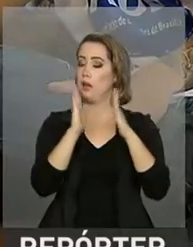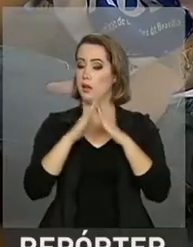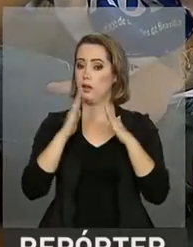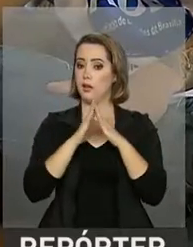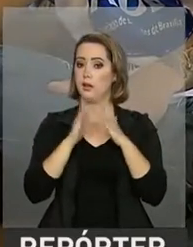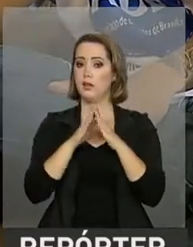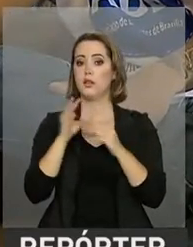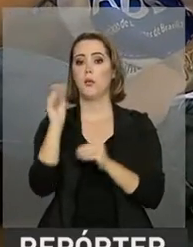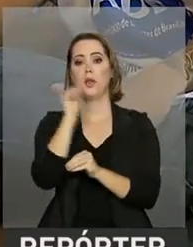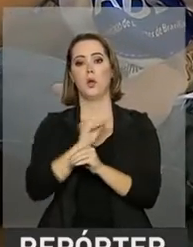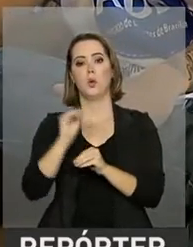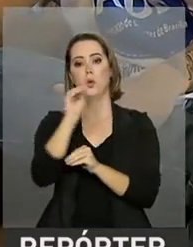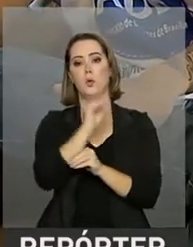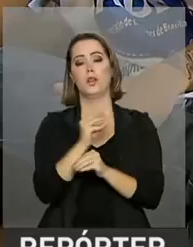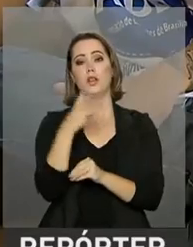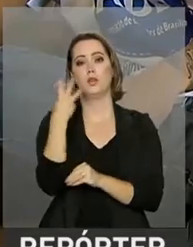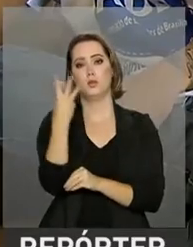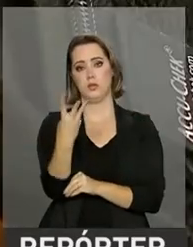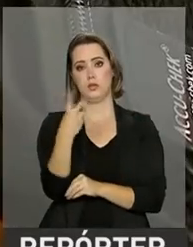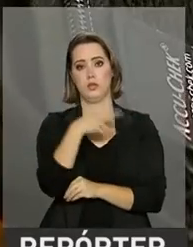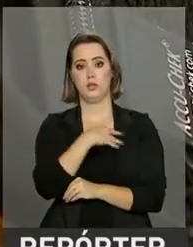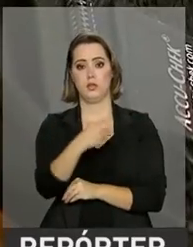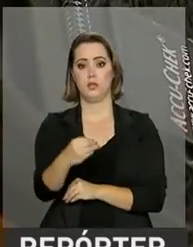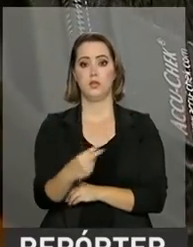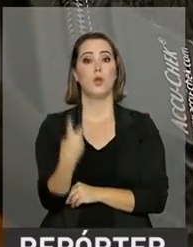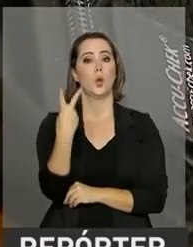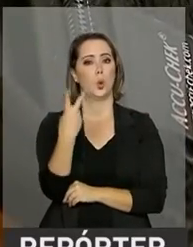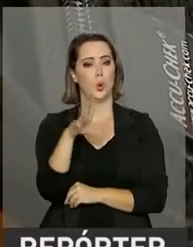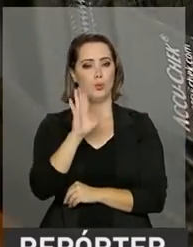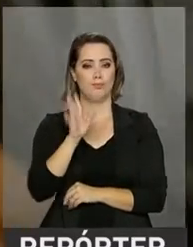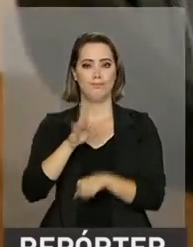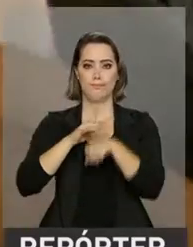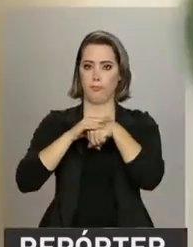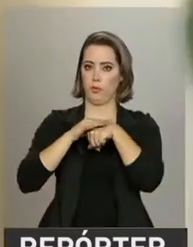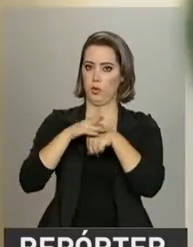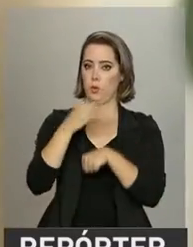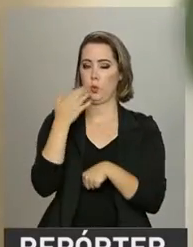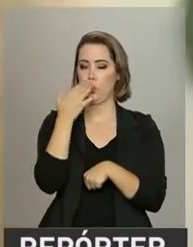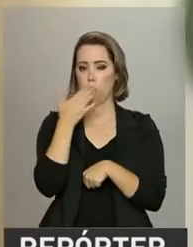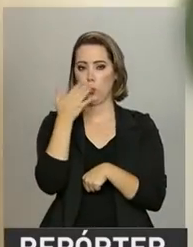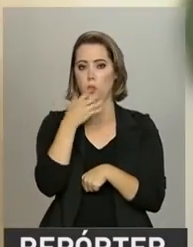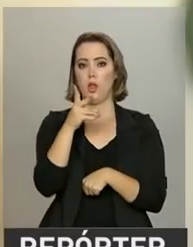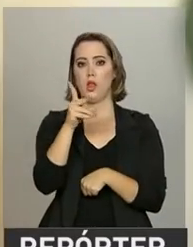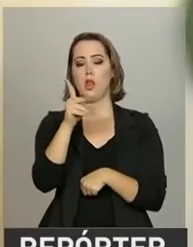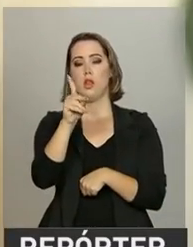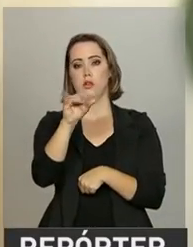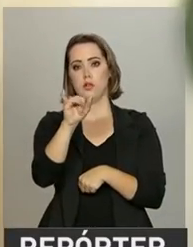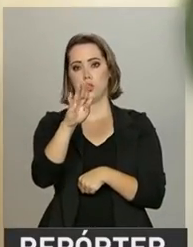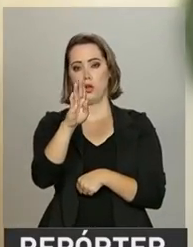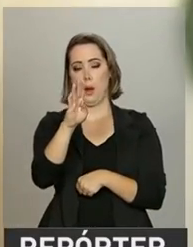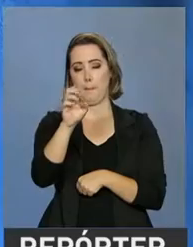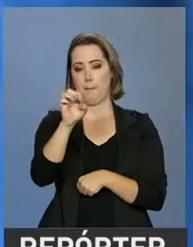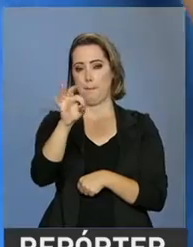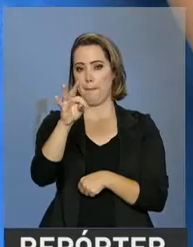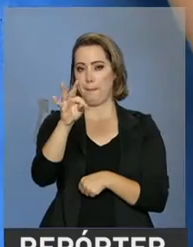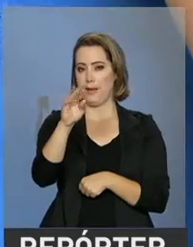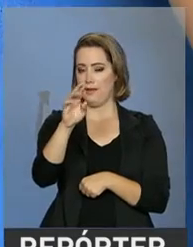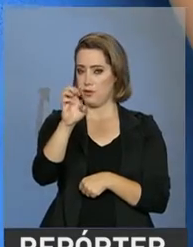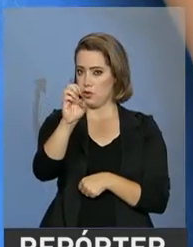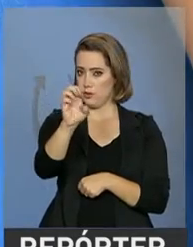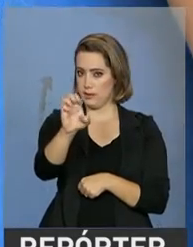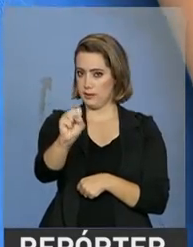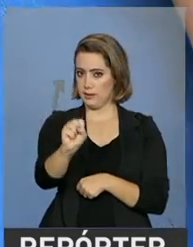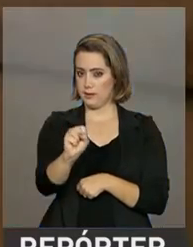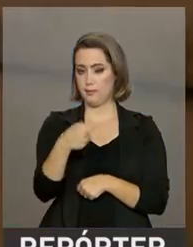ele cuida dos três filhos. Dois têm diabetes do tipo 1. Uma doença crônica grave que ocorre